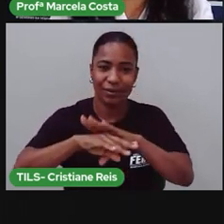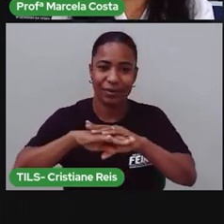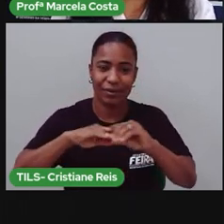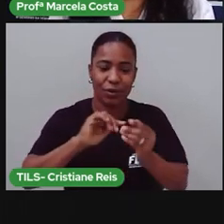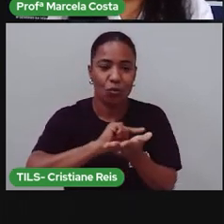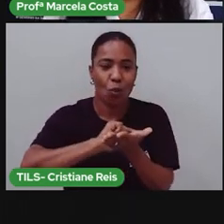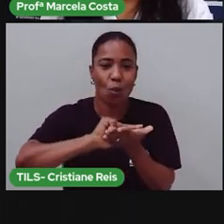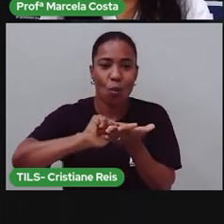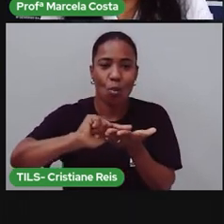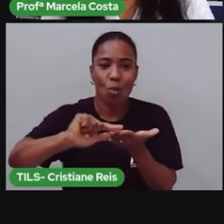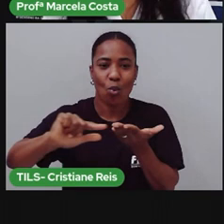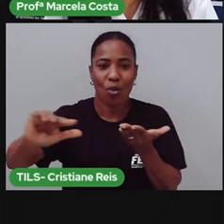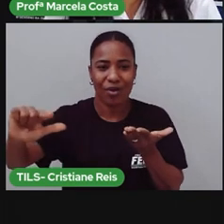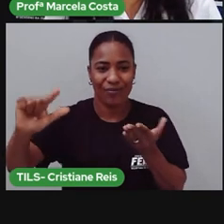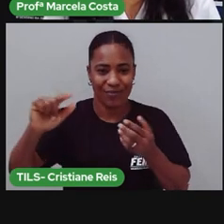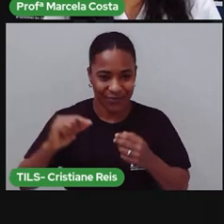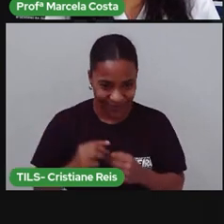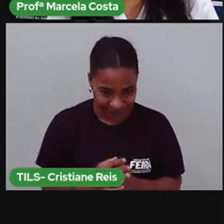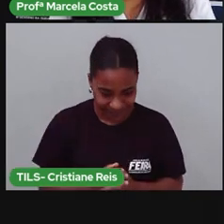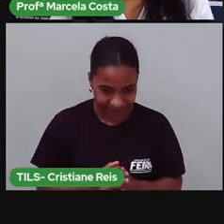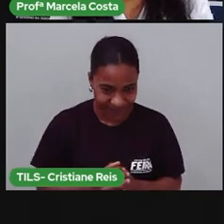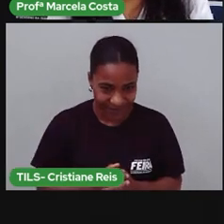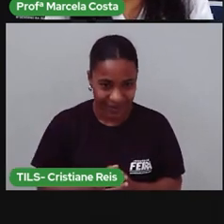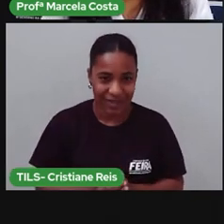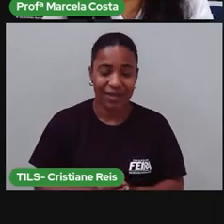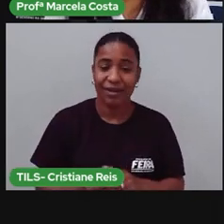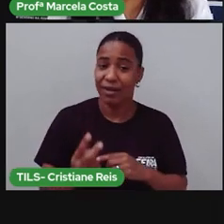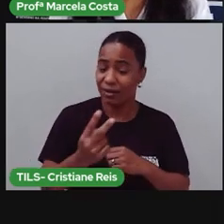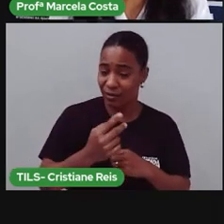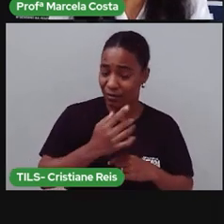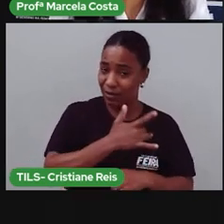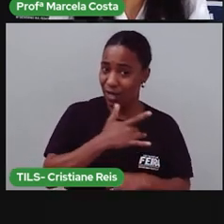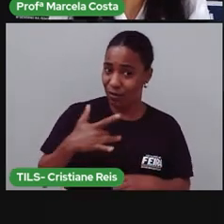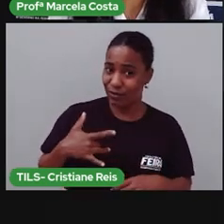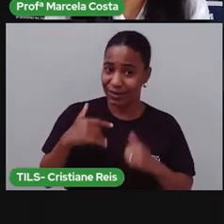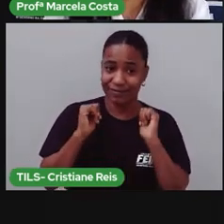mãos. E ajuda a proteger a nossa saúde.